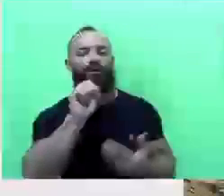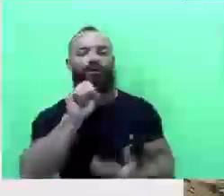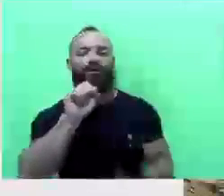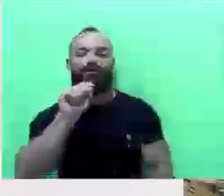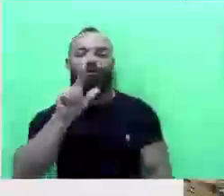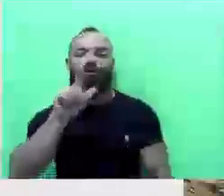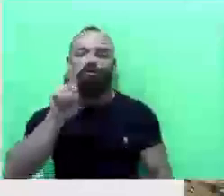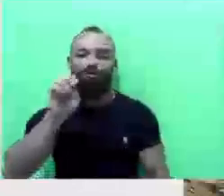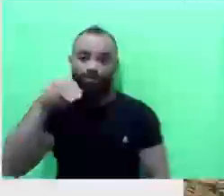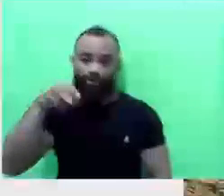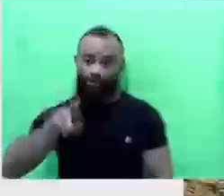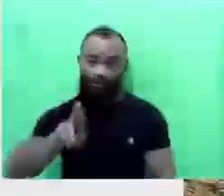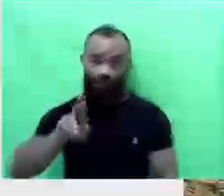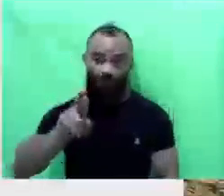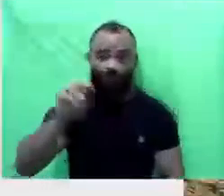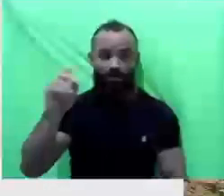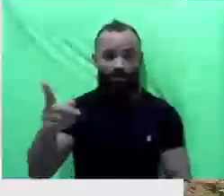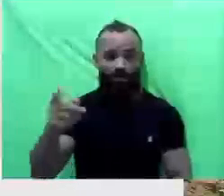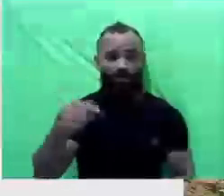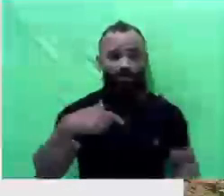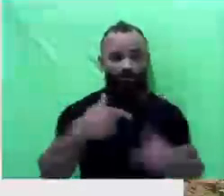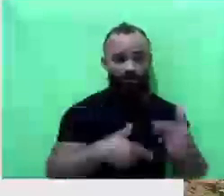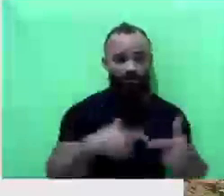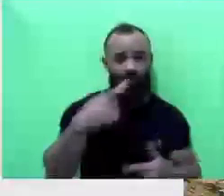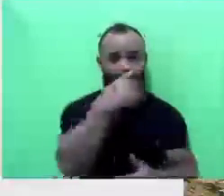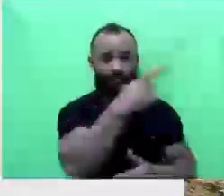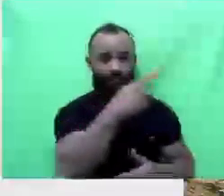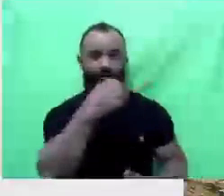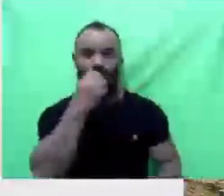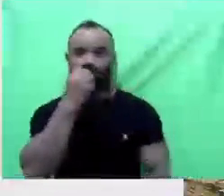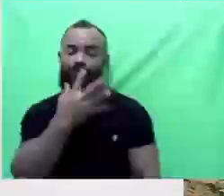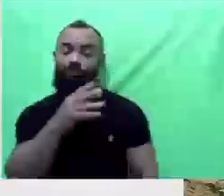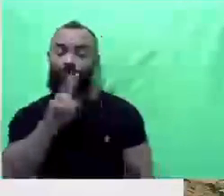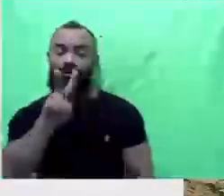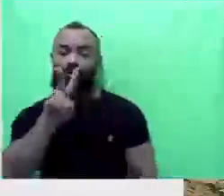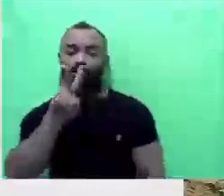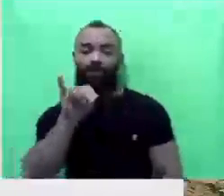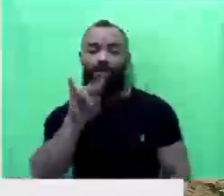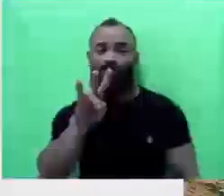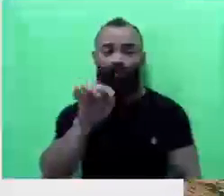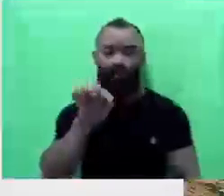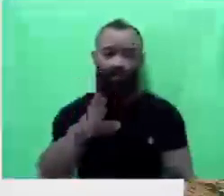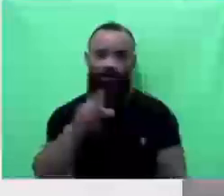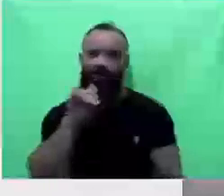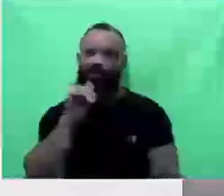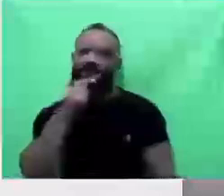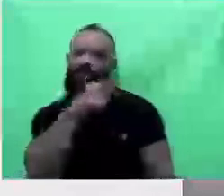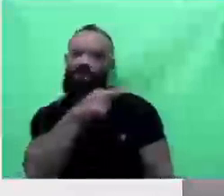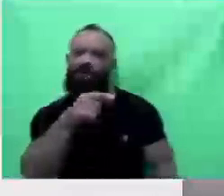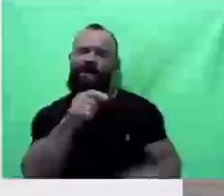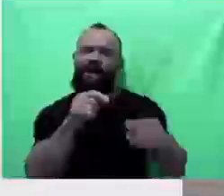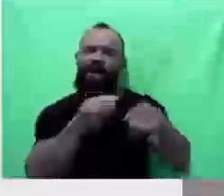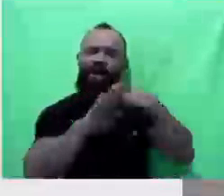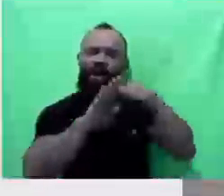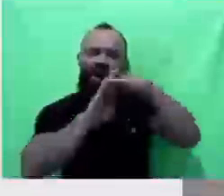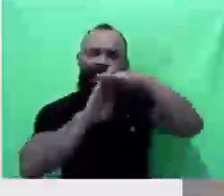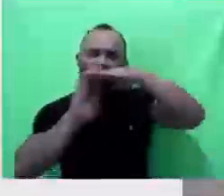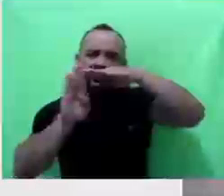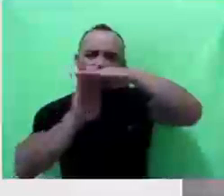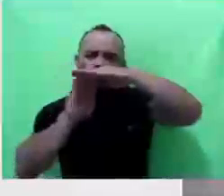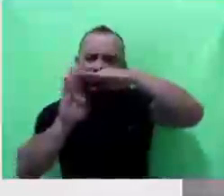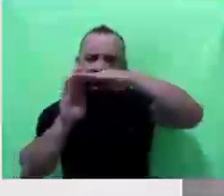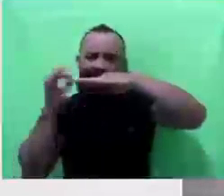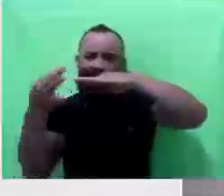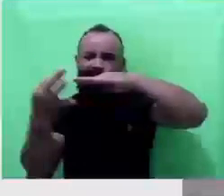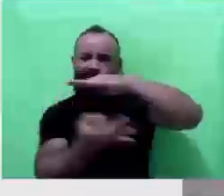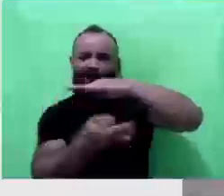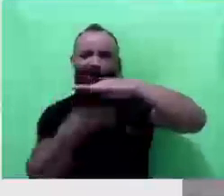que realmente trabalhou lá no Bom Viver, que fizeram, lá na parte do morro, fizeram aquela contenção ali, que, com toda certeza, na